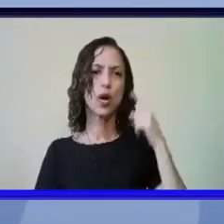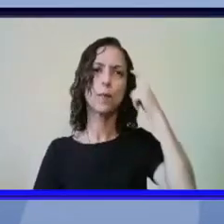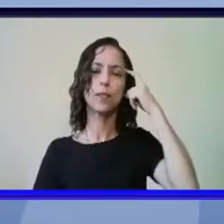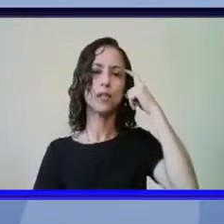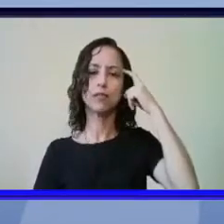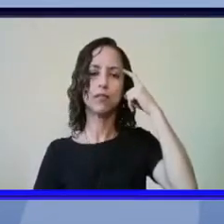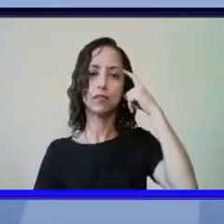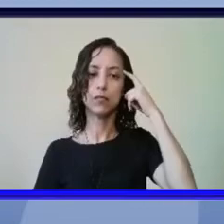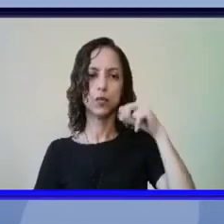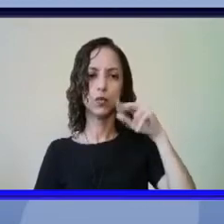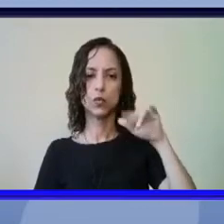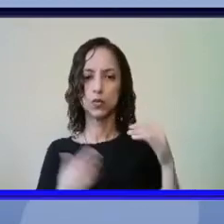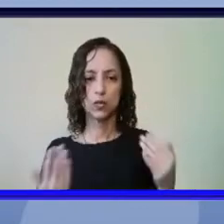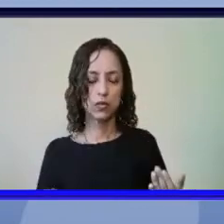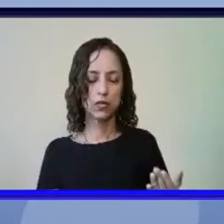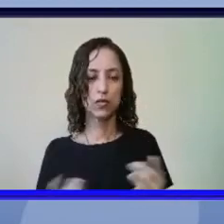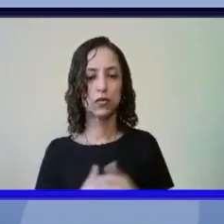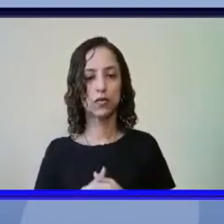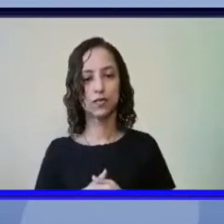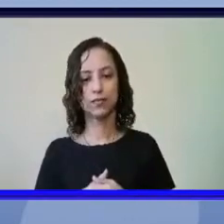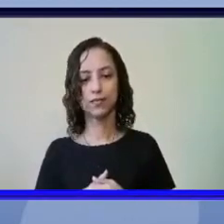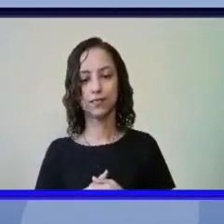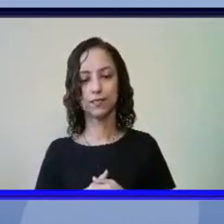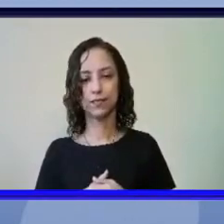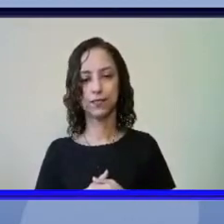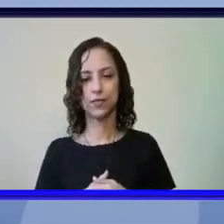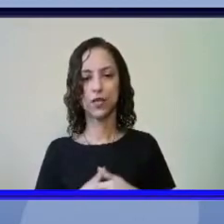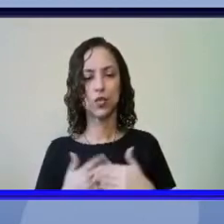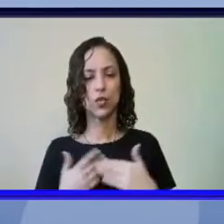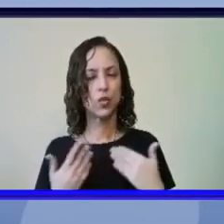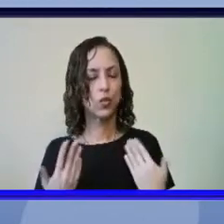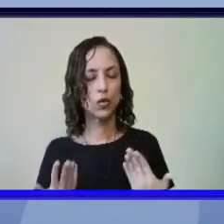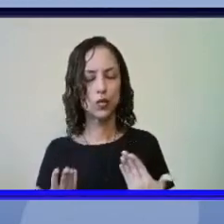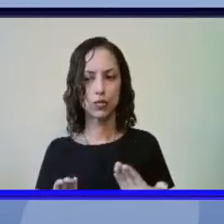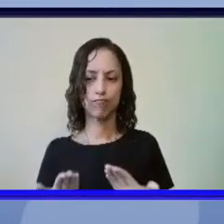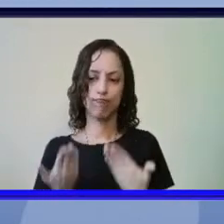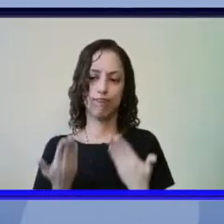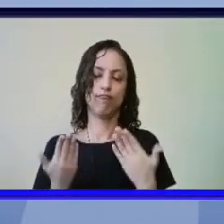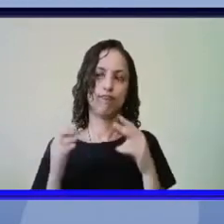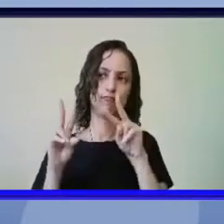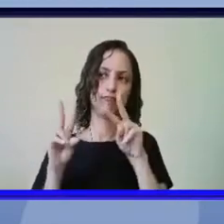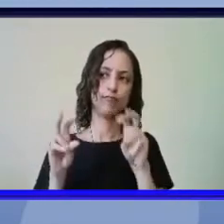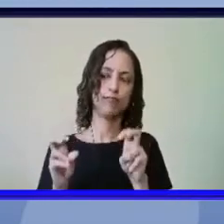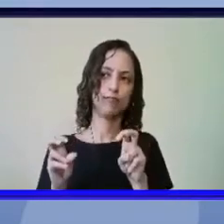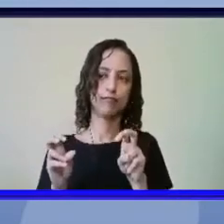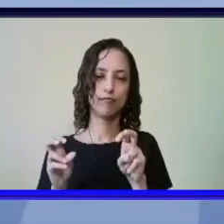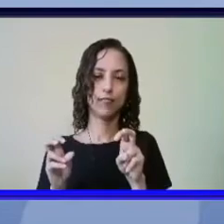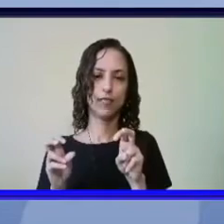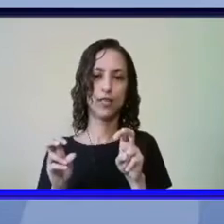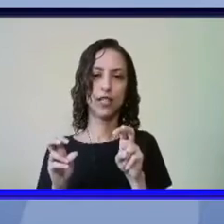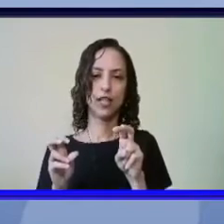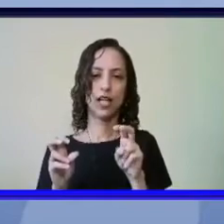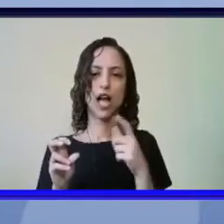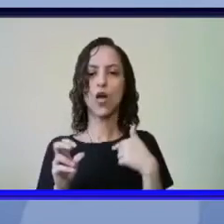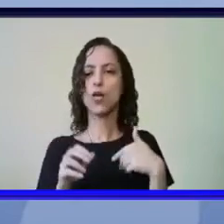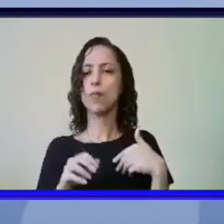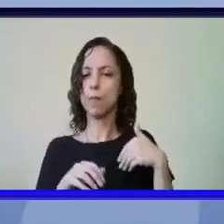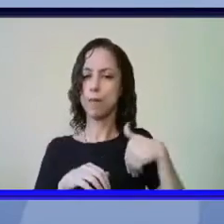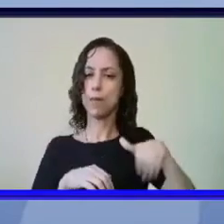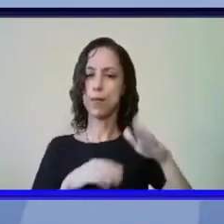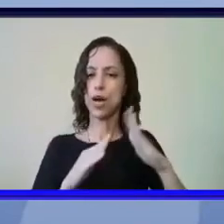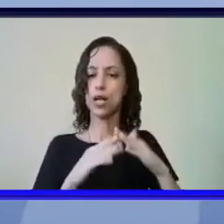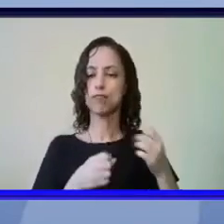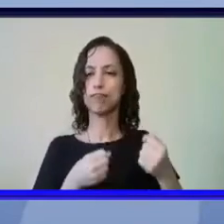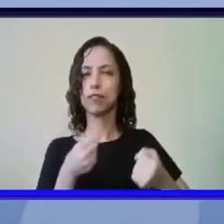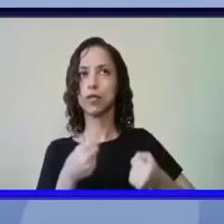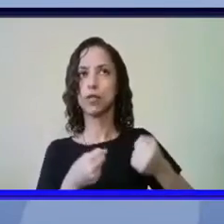e aí quando eu recebi aquilo lá ia para casa dirigindo pensando o